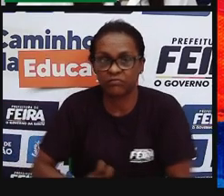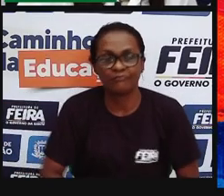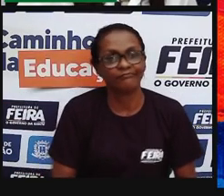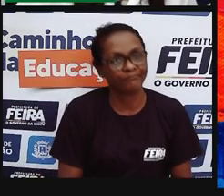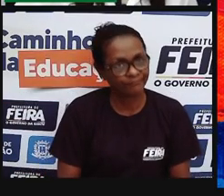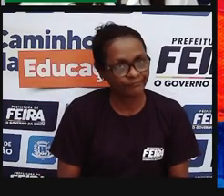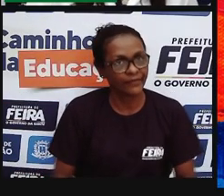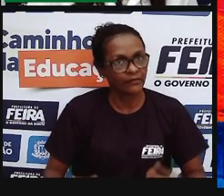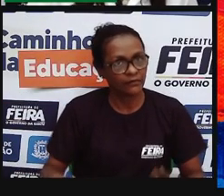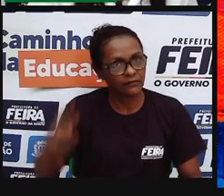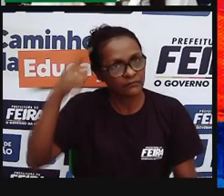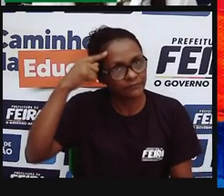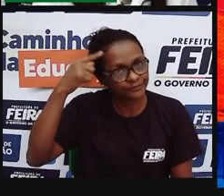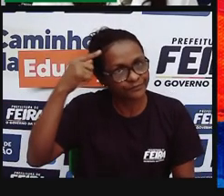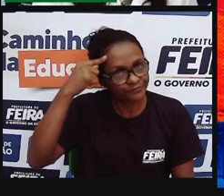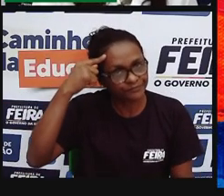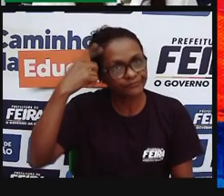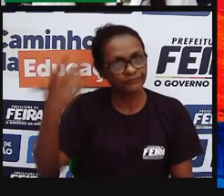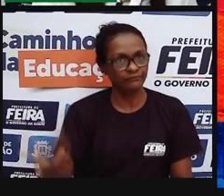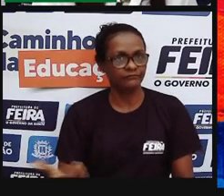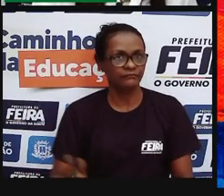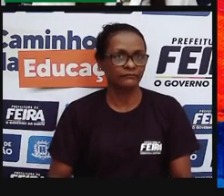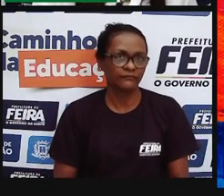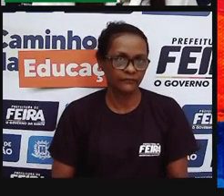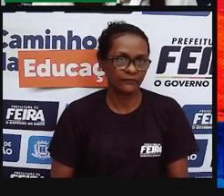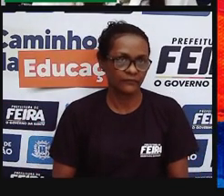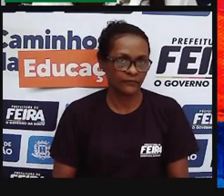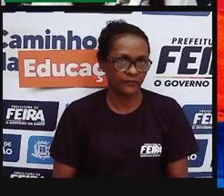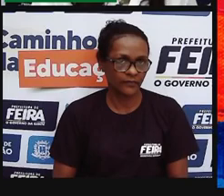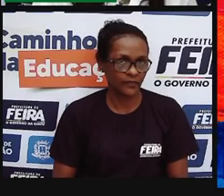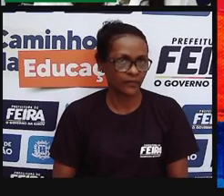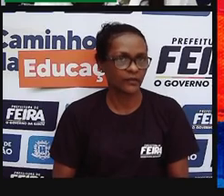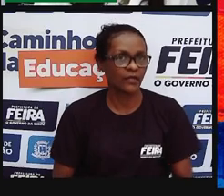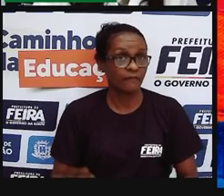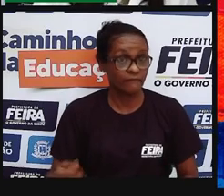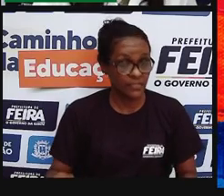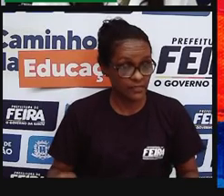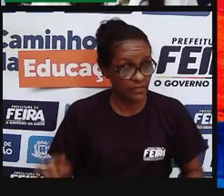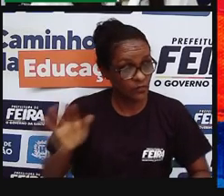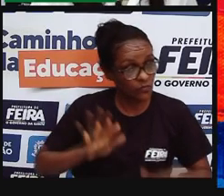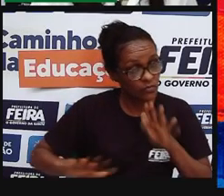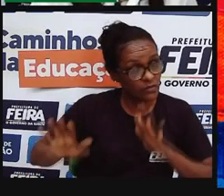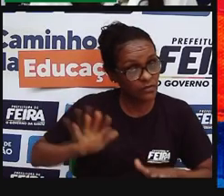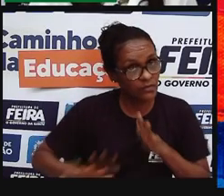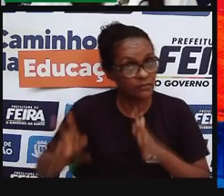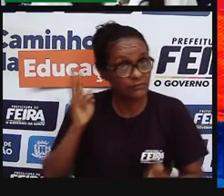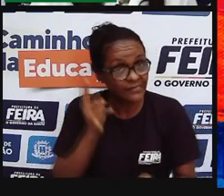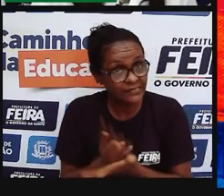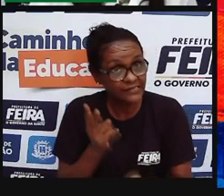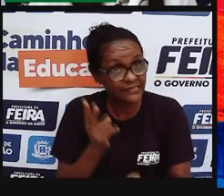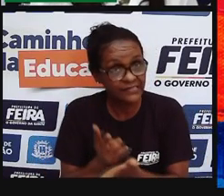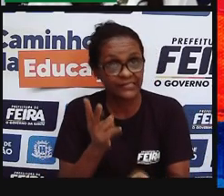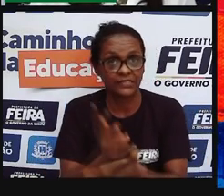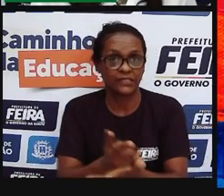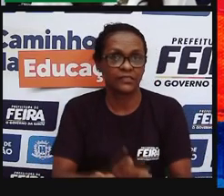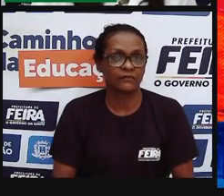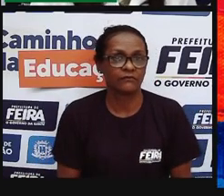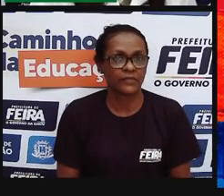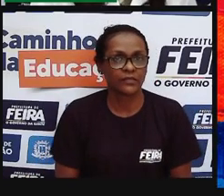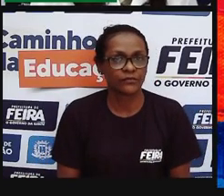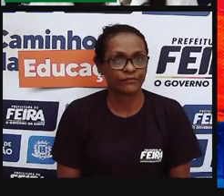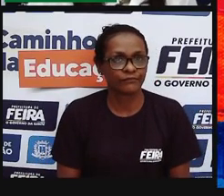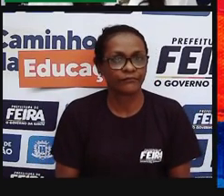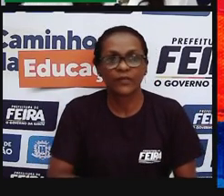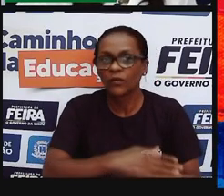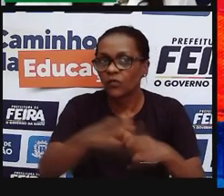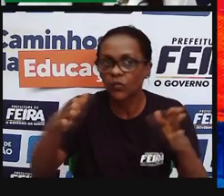porque impacta rapidamente e de uma forma muito direta a esses ambientes, mas indiretamente todo o nosso